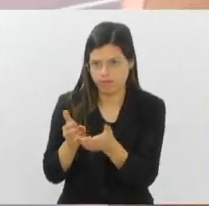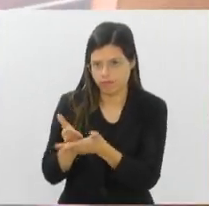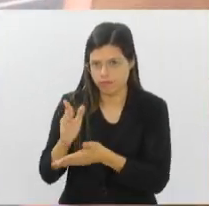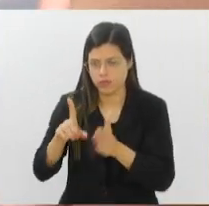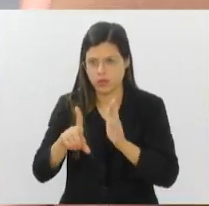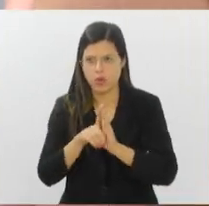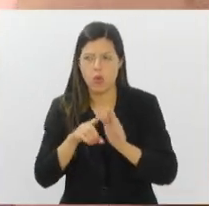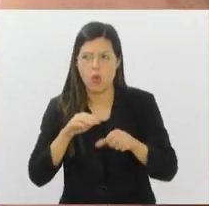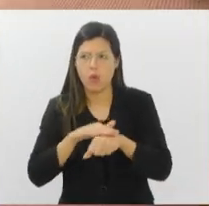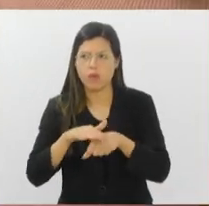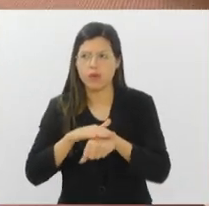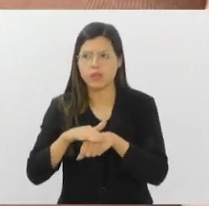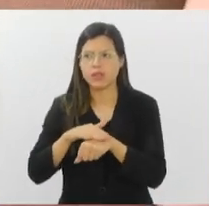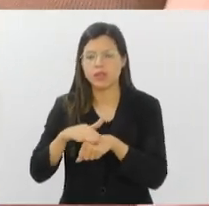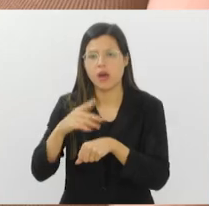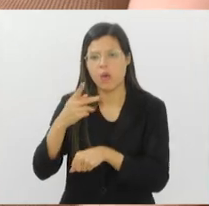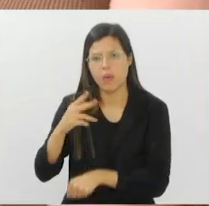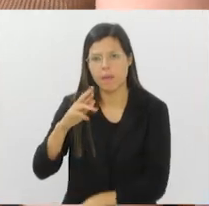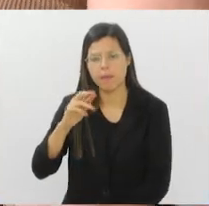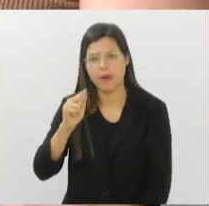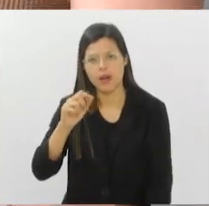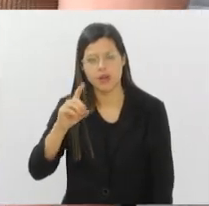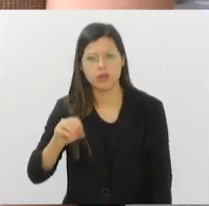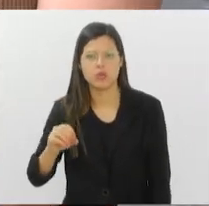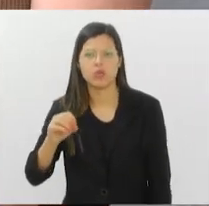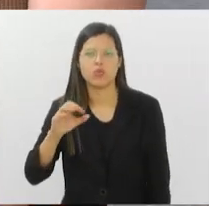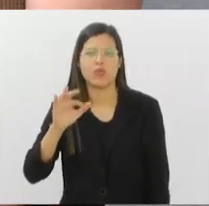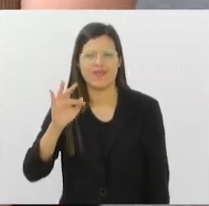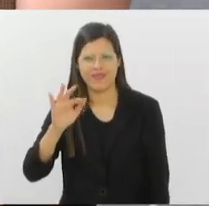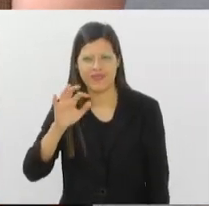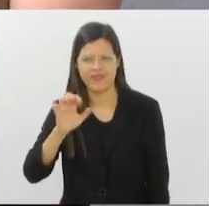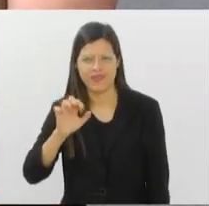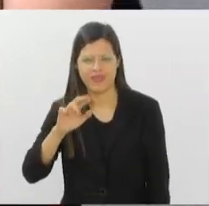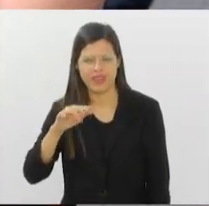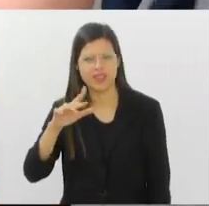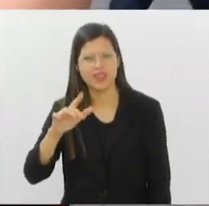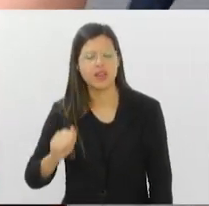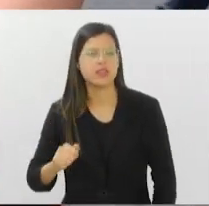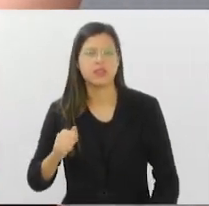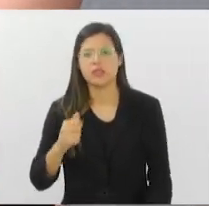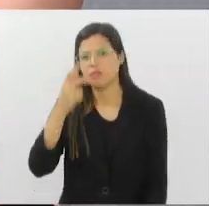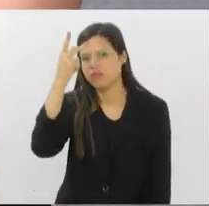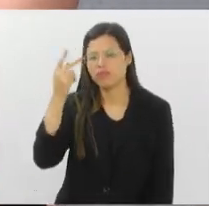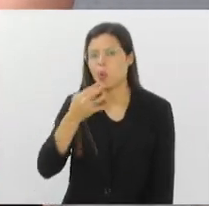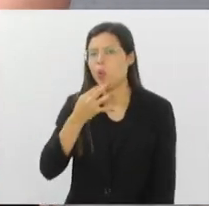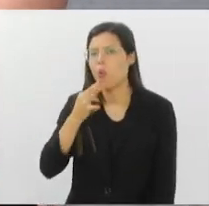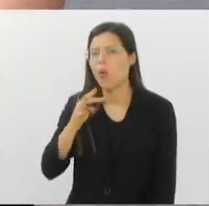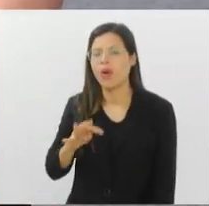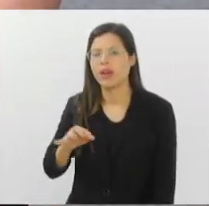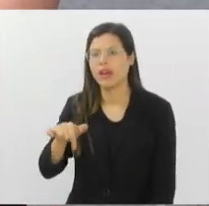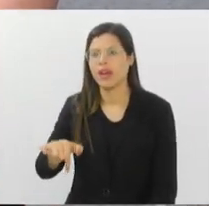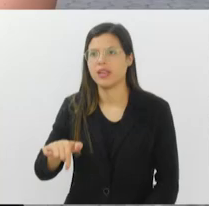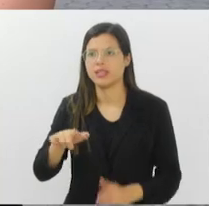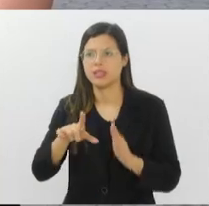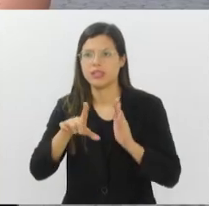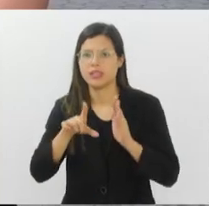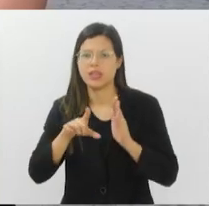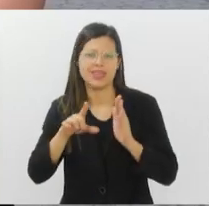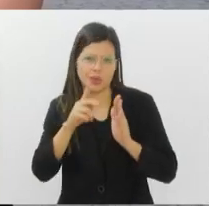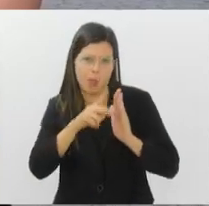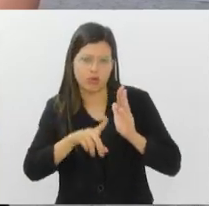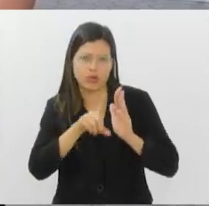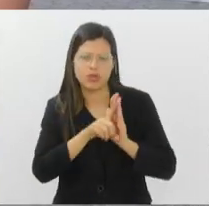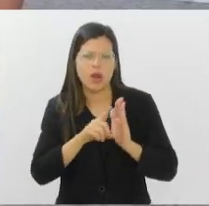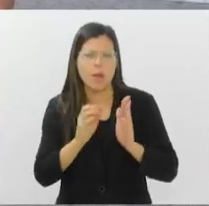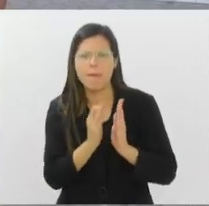advogada especialista em Direito Trabalhistas. Fernanda, nem todo mundo tem o conhecimento dessa licença paternidade. Qual é o prazo que está em vigência atualmente?